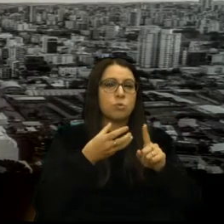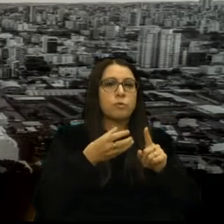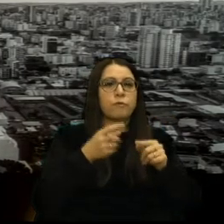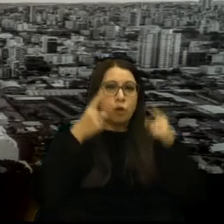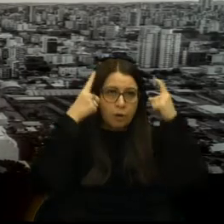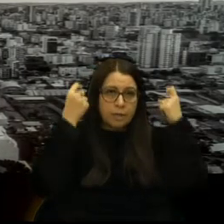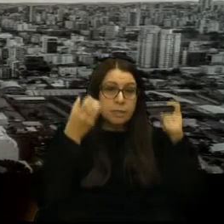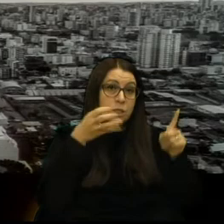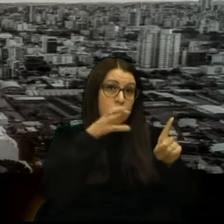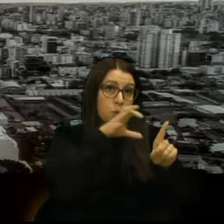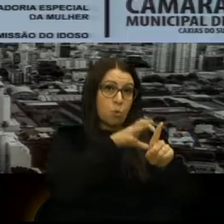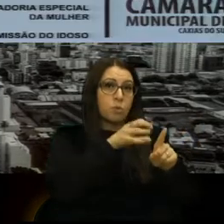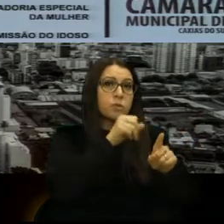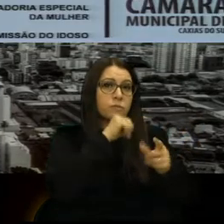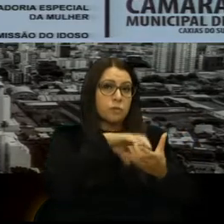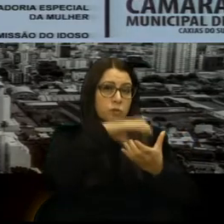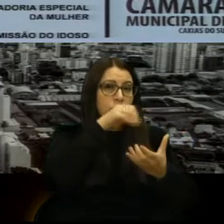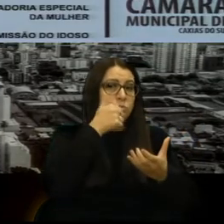e adolescentes.